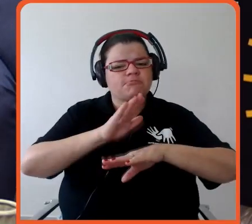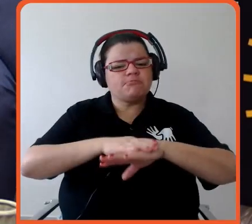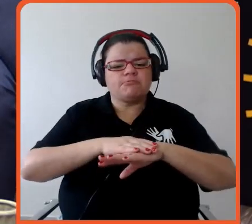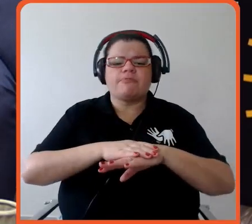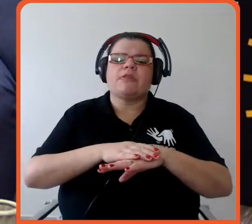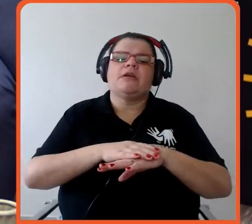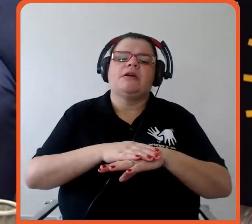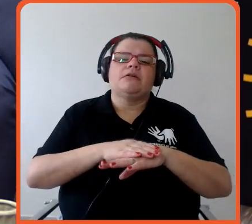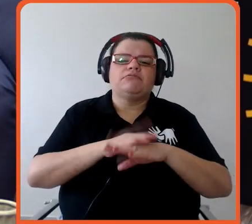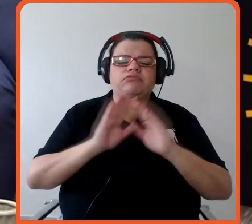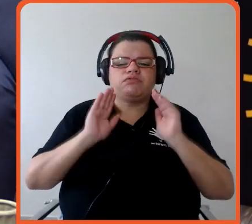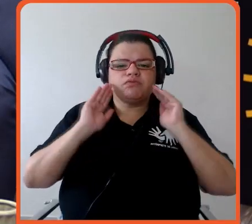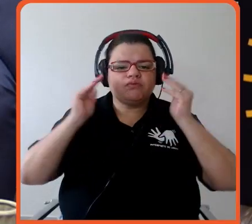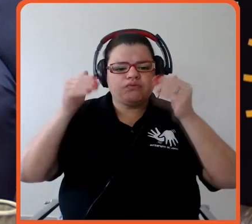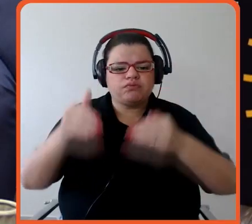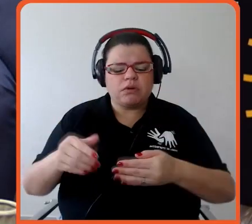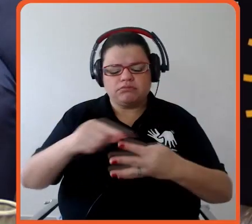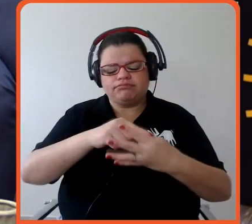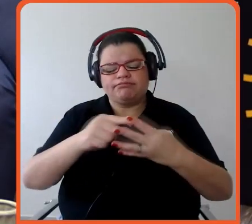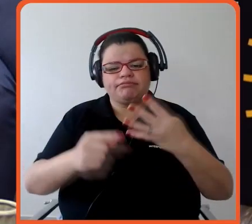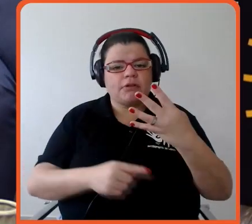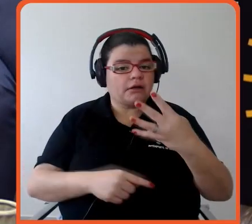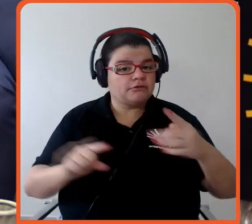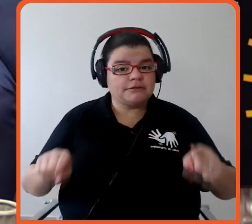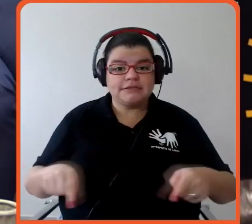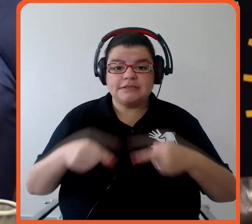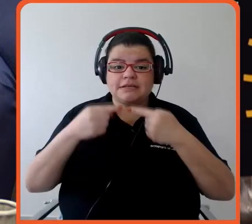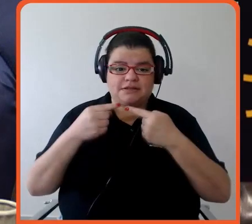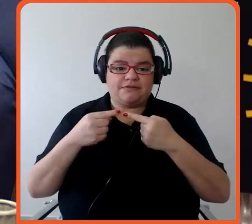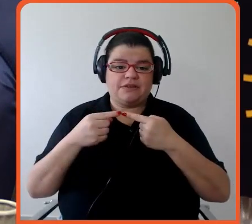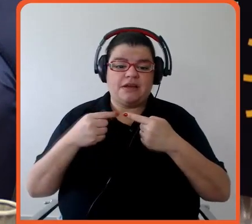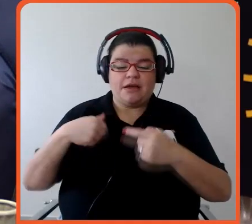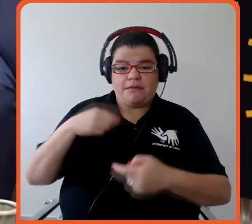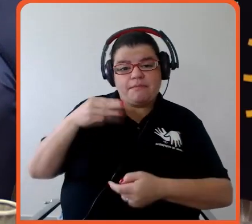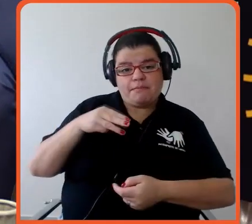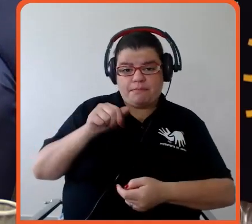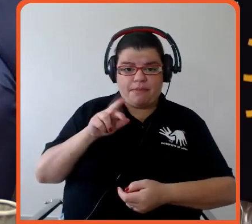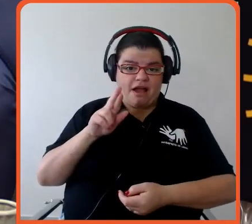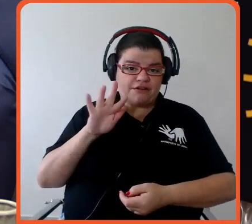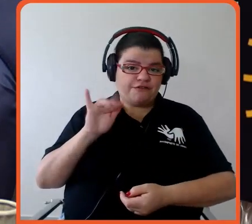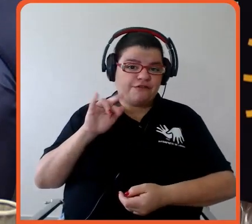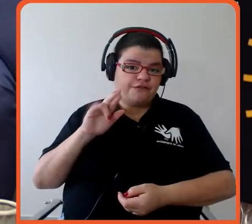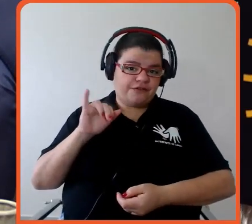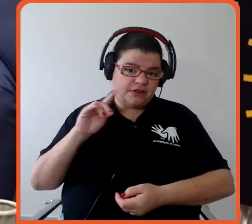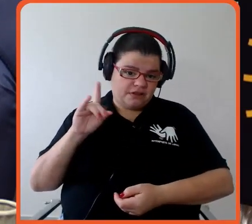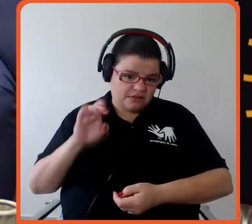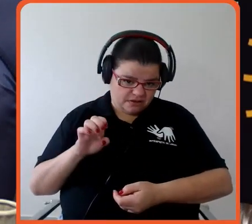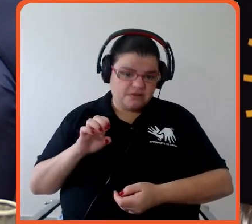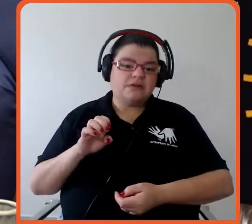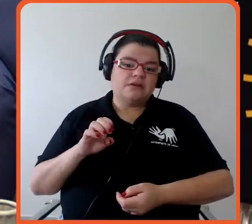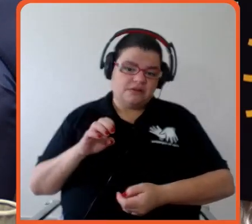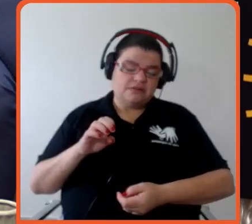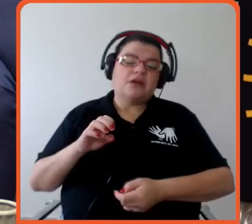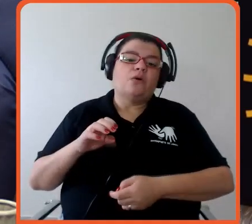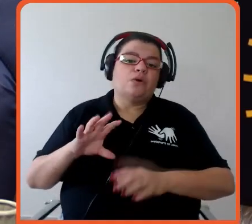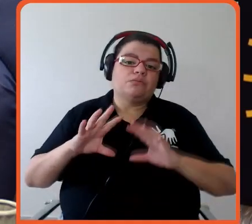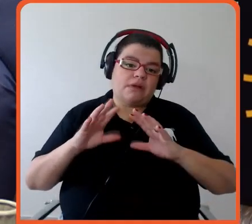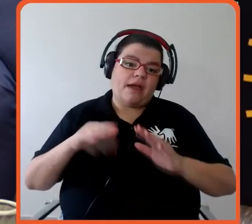esses quatro desafios. Eu estou falando aqui para a Marfrig, que, aliás, é a única que coloca metano no seu escopo 3 aqui no Brasil.